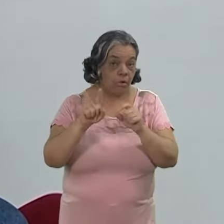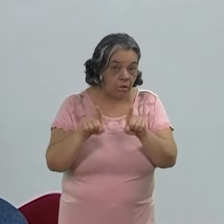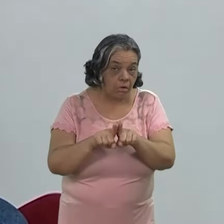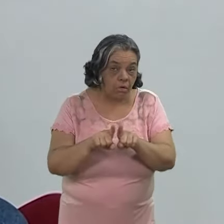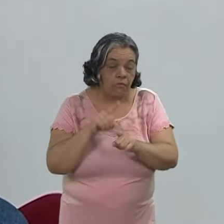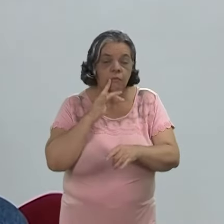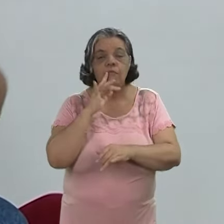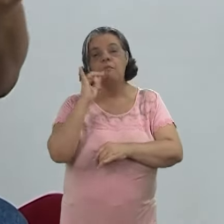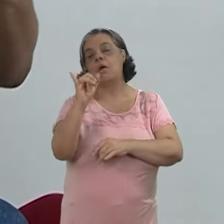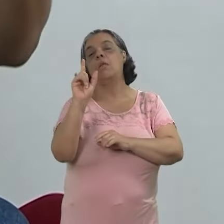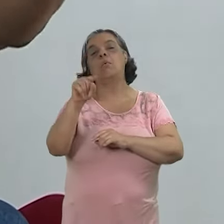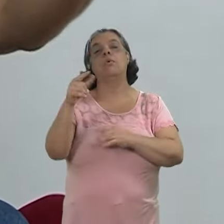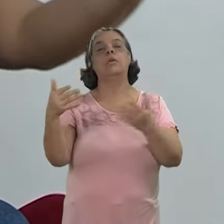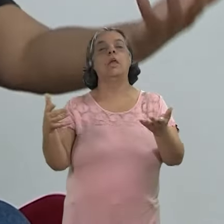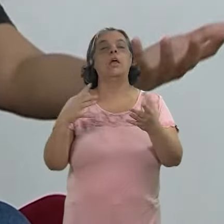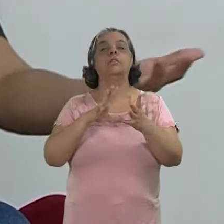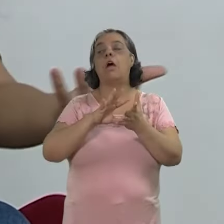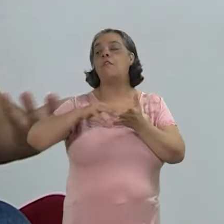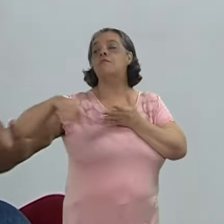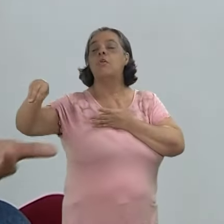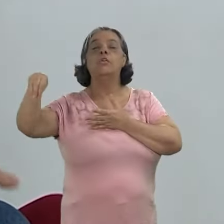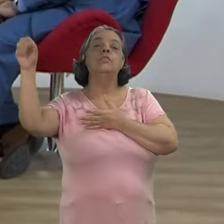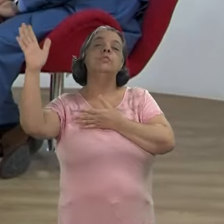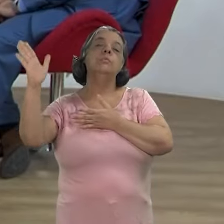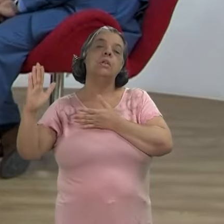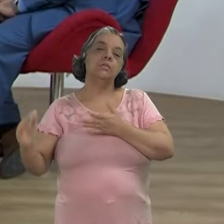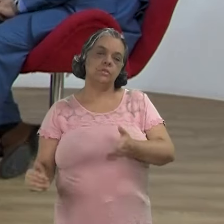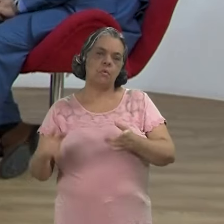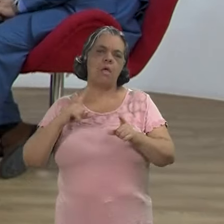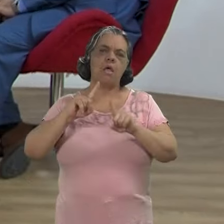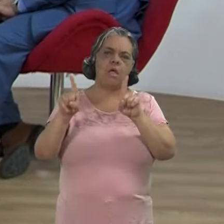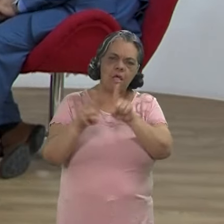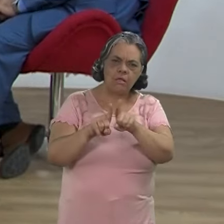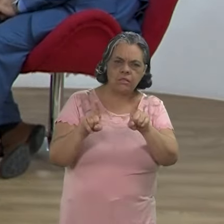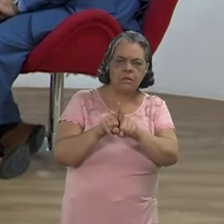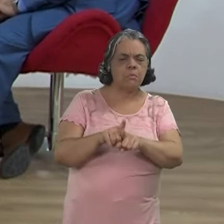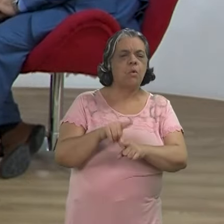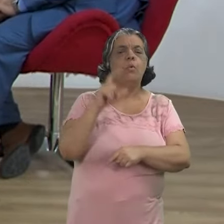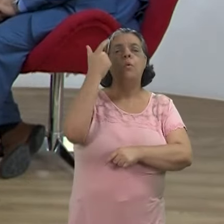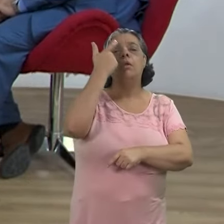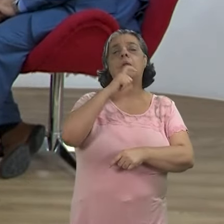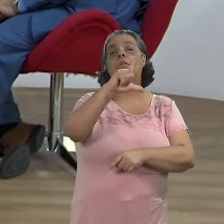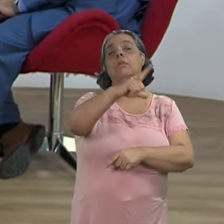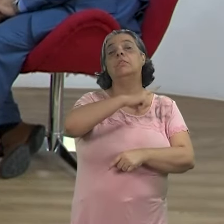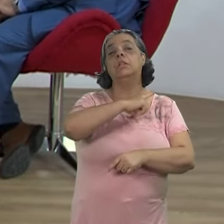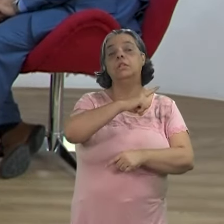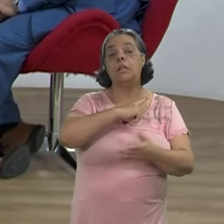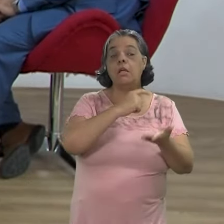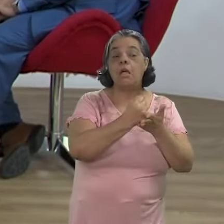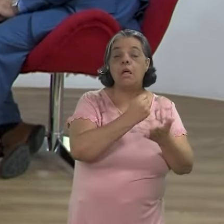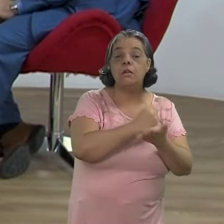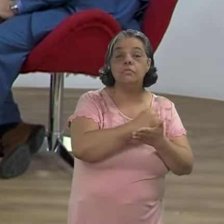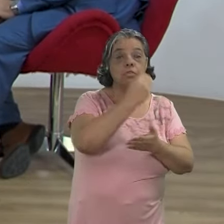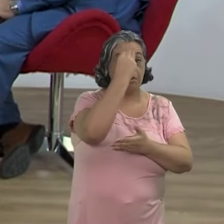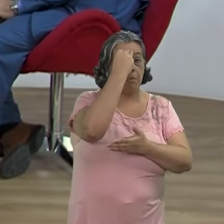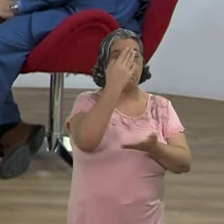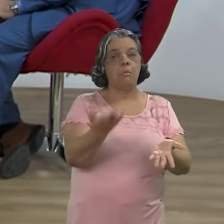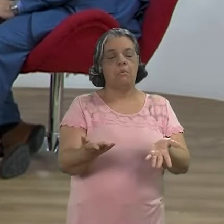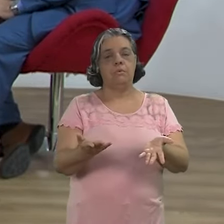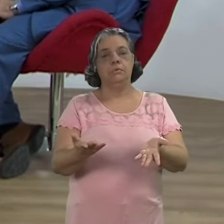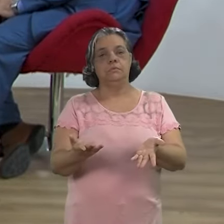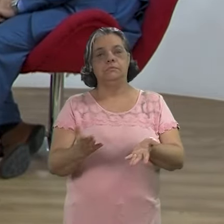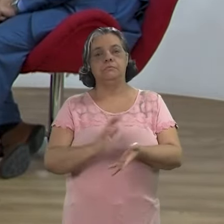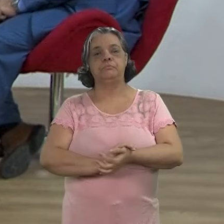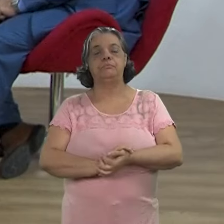a gente diz que é quando a gente está fora do Brasil, tudo isso é atravessado pelo que a gente tem de registrado e de